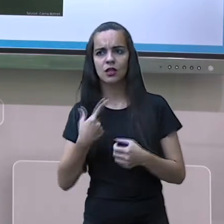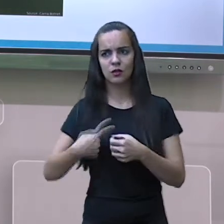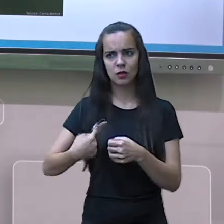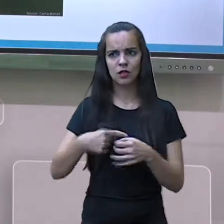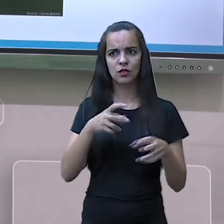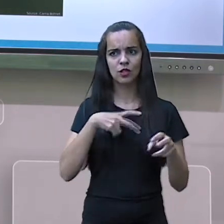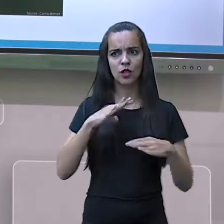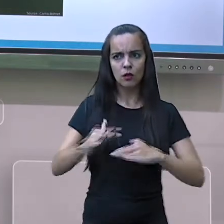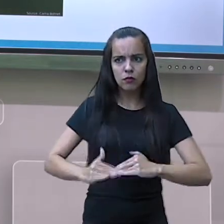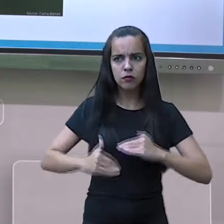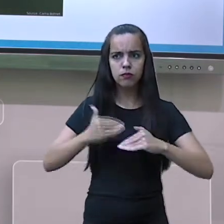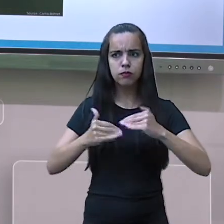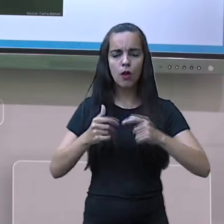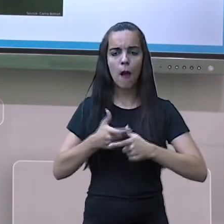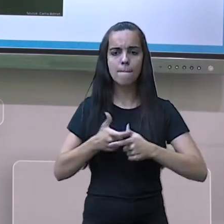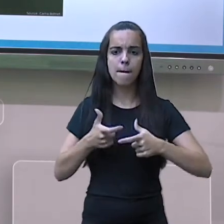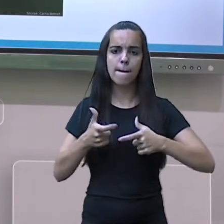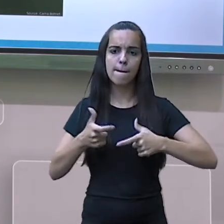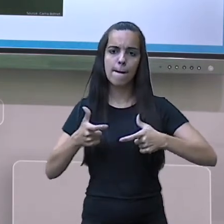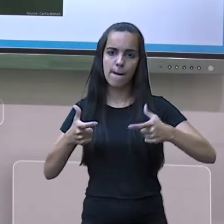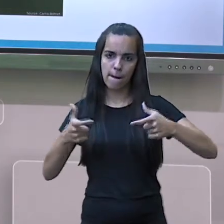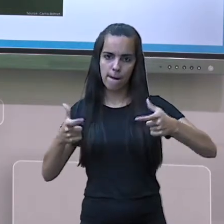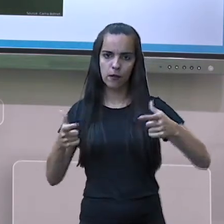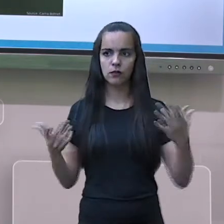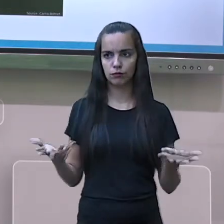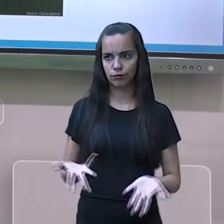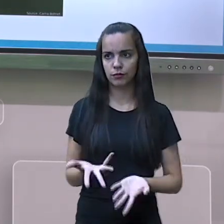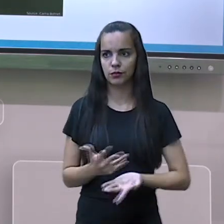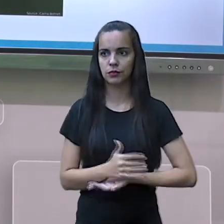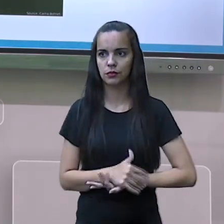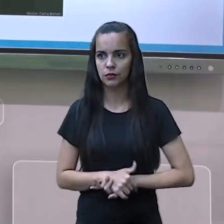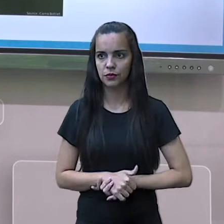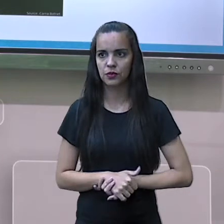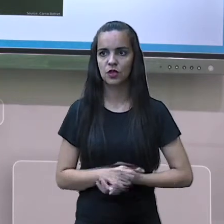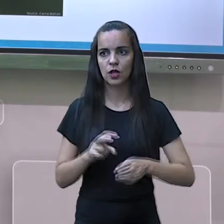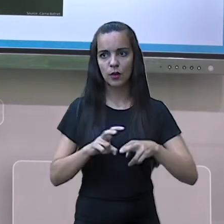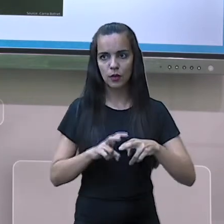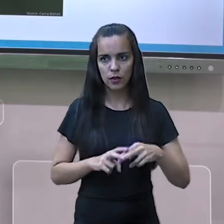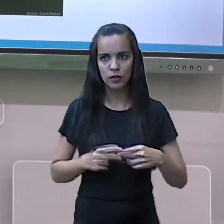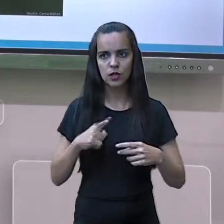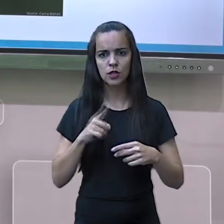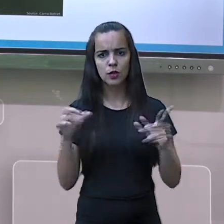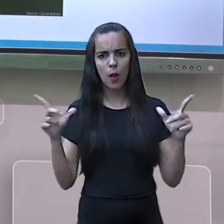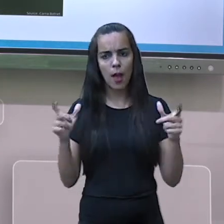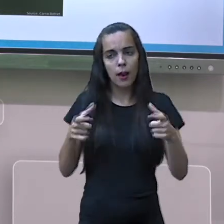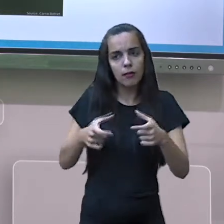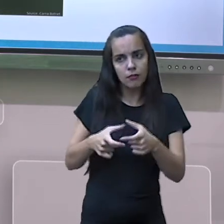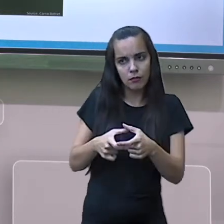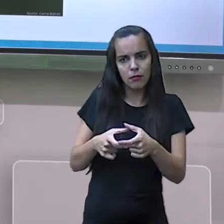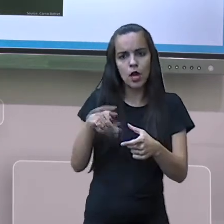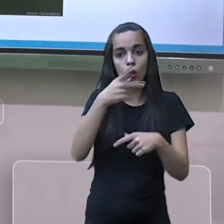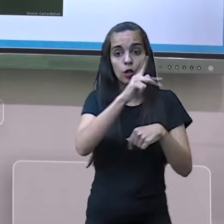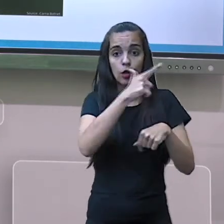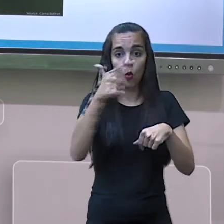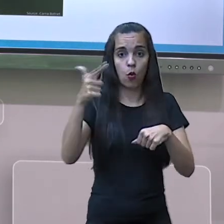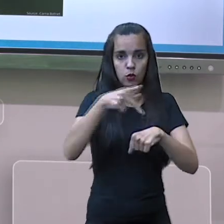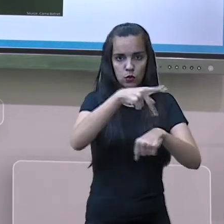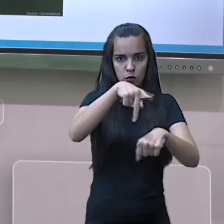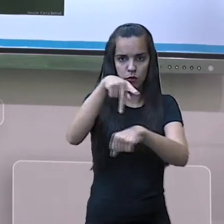o processo de crescimento das suas cidades. Numa escala menor que nos outros países.